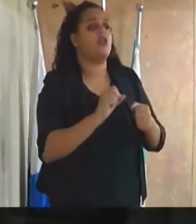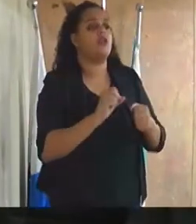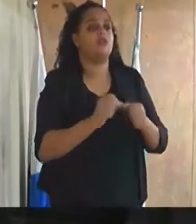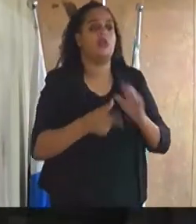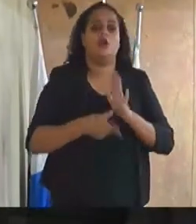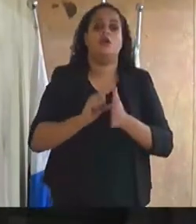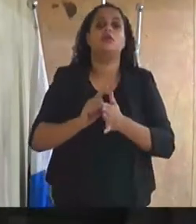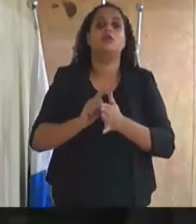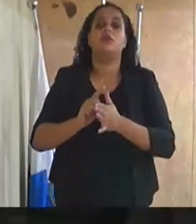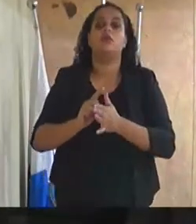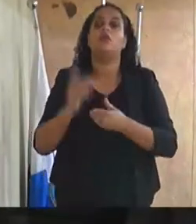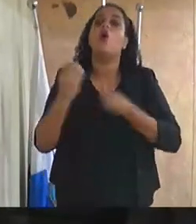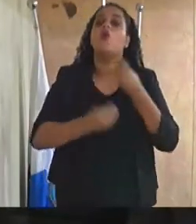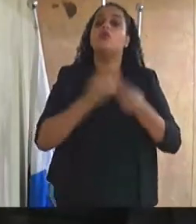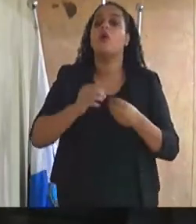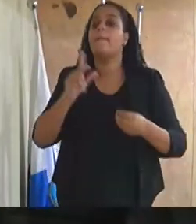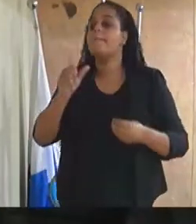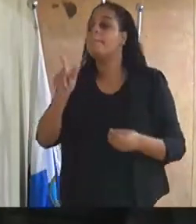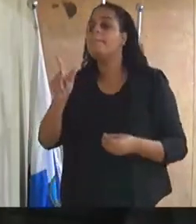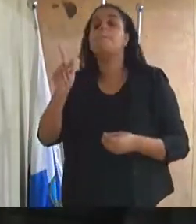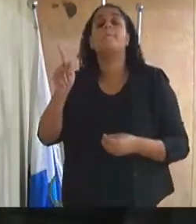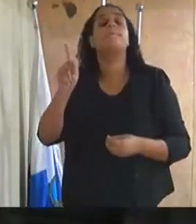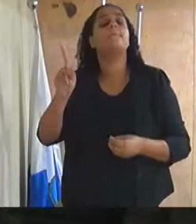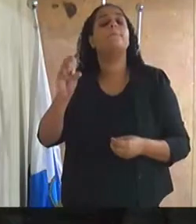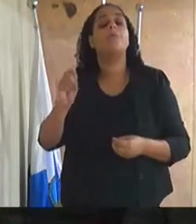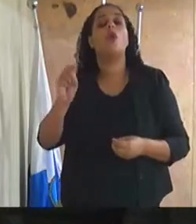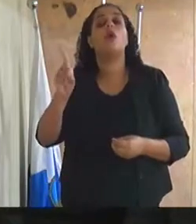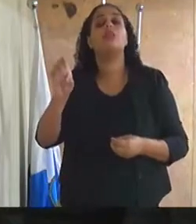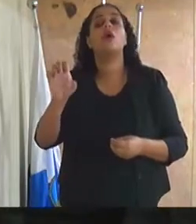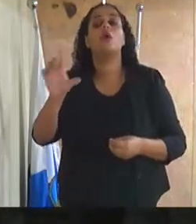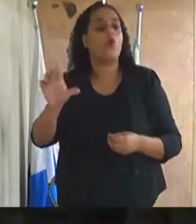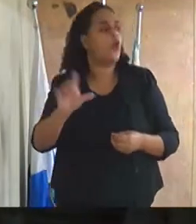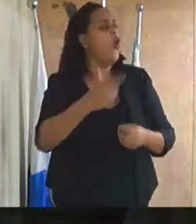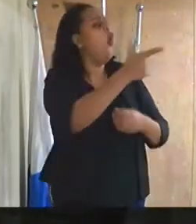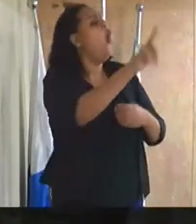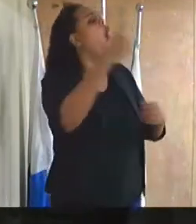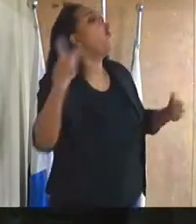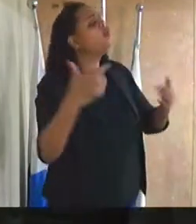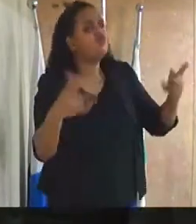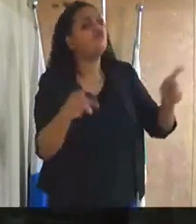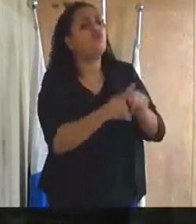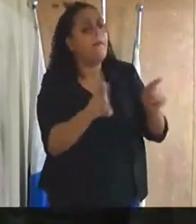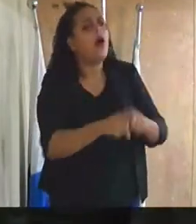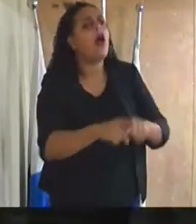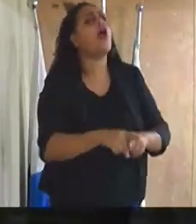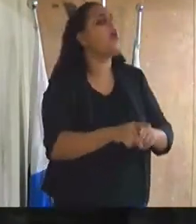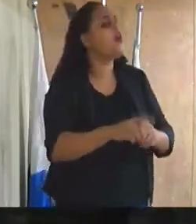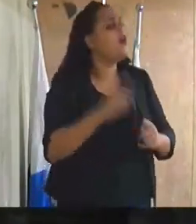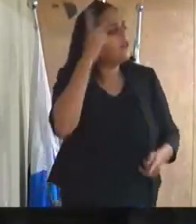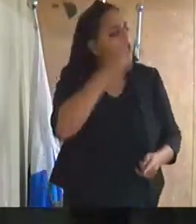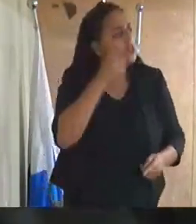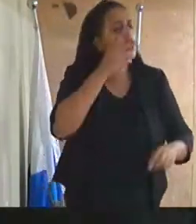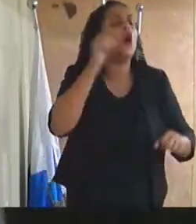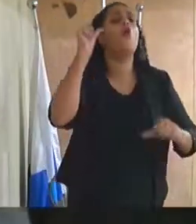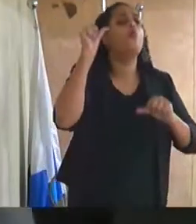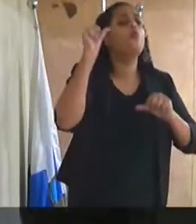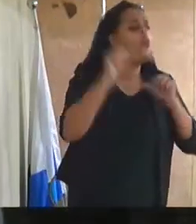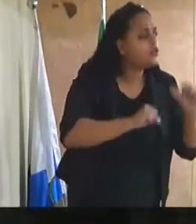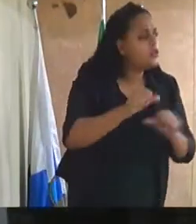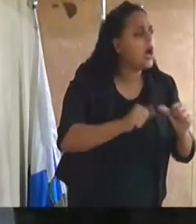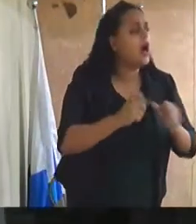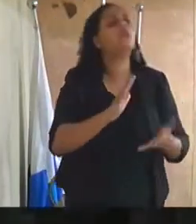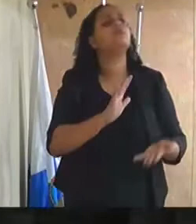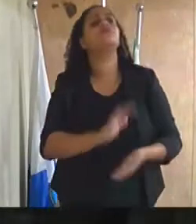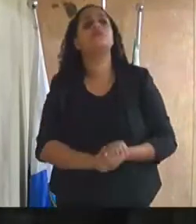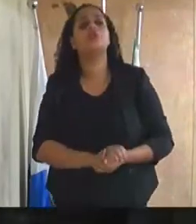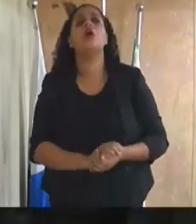Inclusive, você ponderou, porque é que eu estou falando para vocês, já falei para todos os companheiros aqui, se tiver dificuldade de falar com o nosso